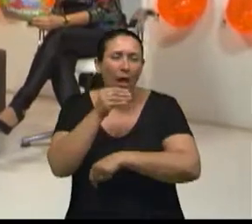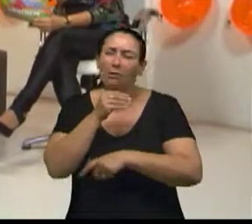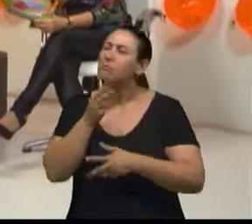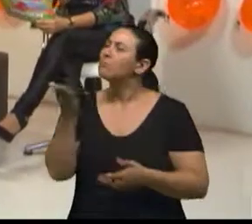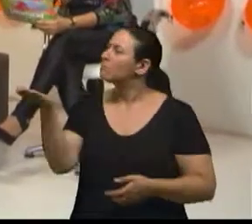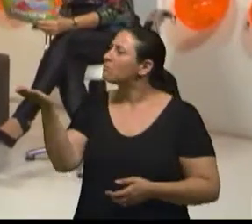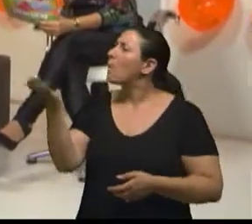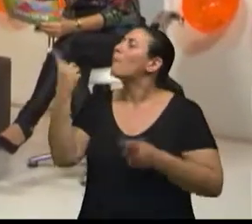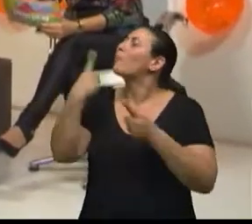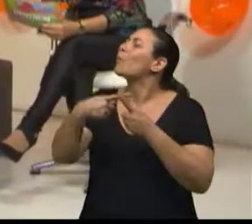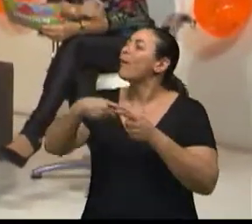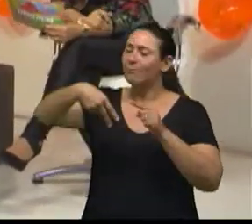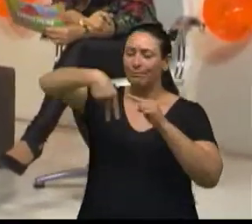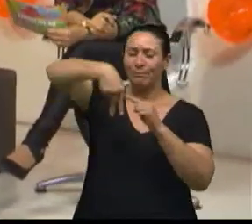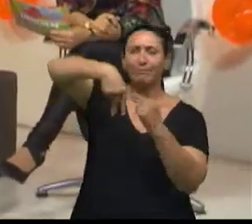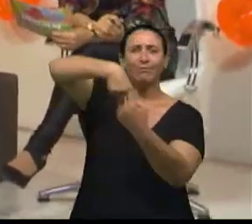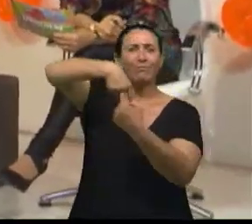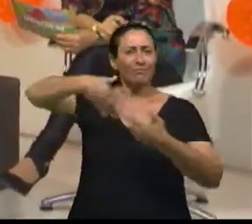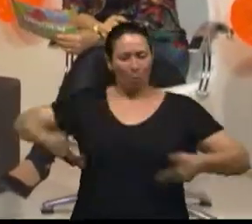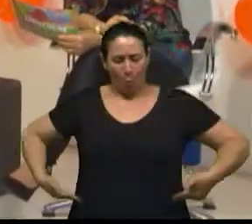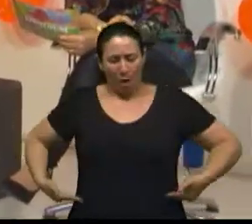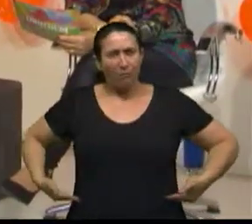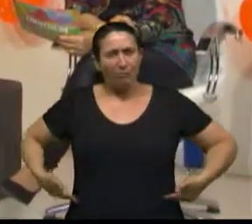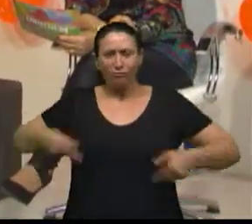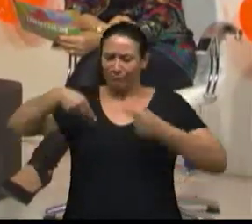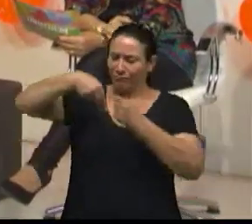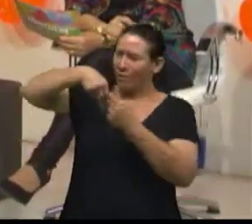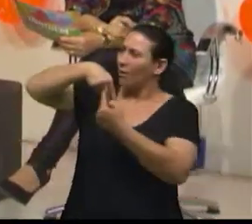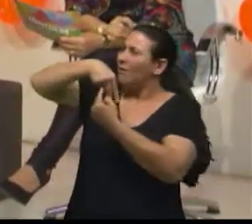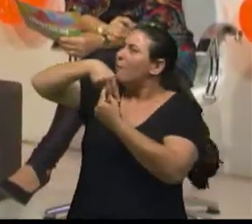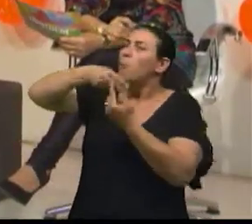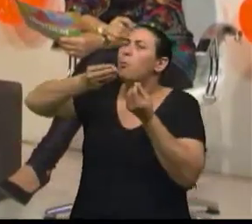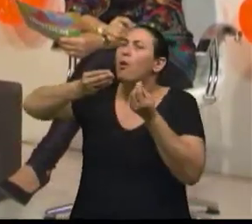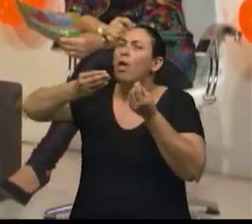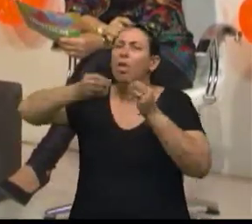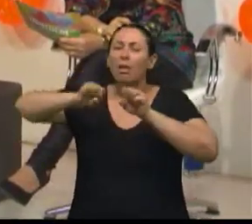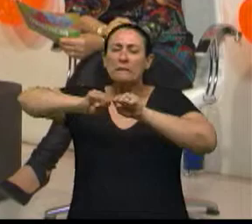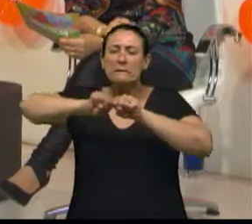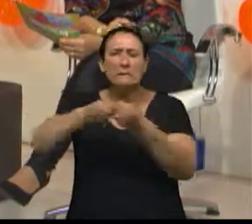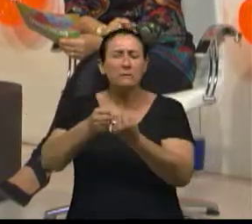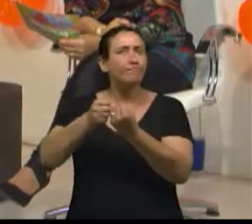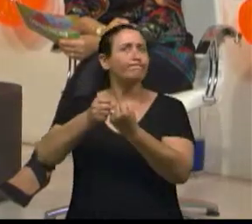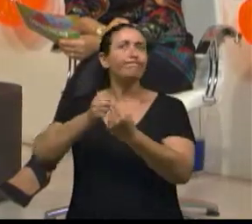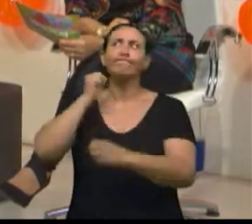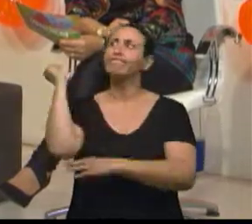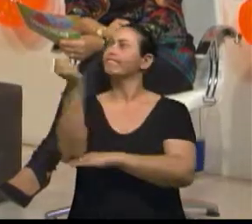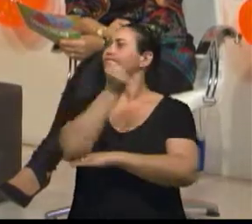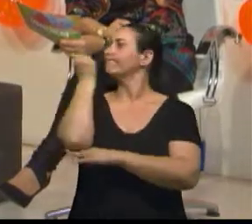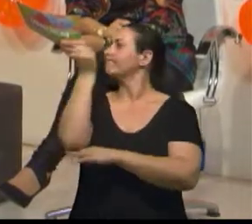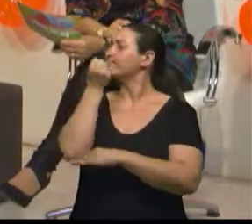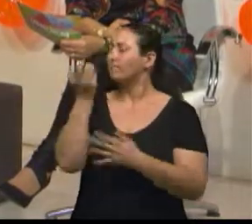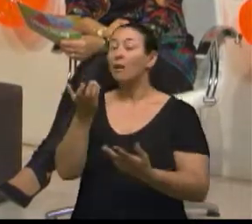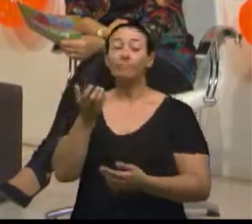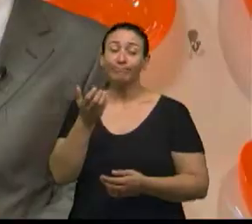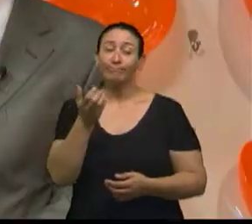quadril para os idosos? Bom, tem duas fraturas muito importantes que acontecem a partir dessa idade que a gente falou, 40,